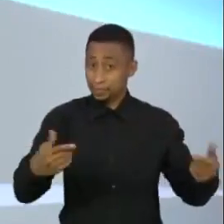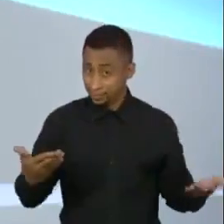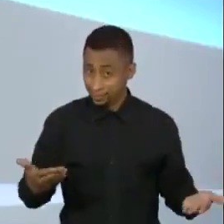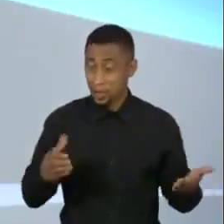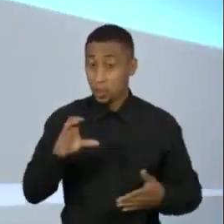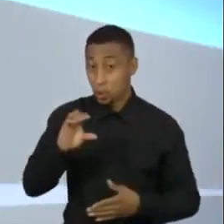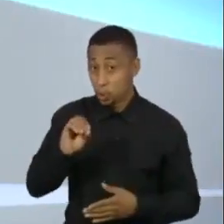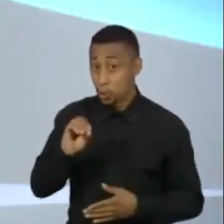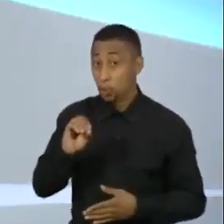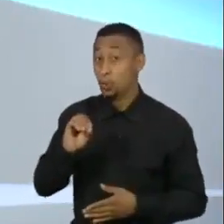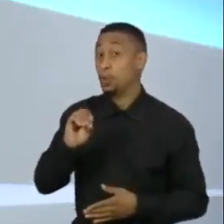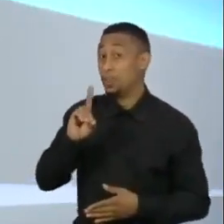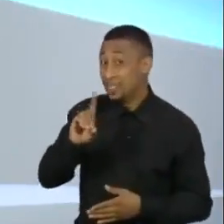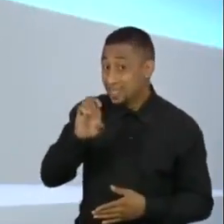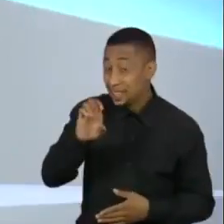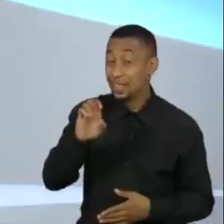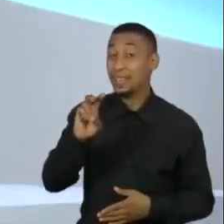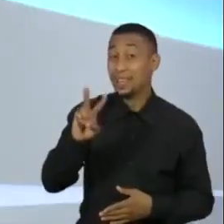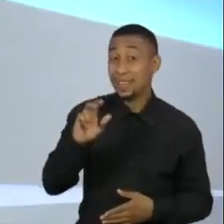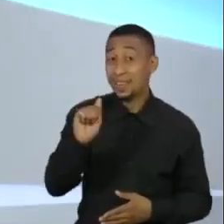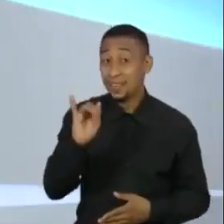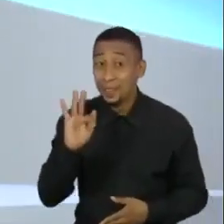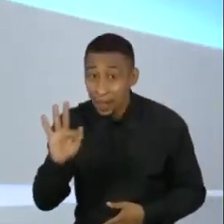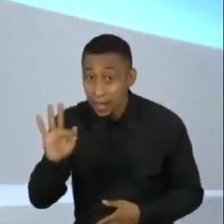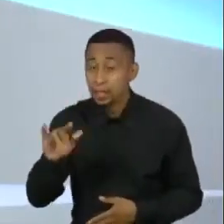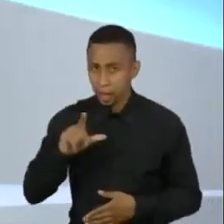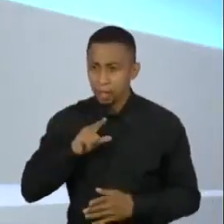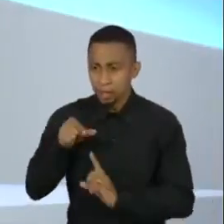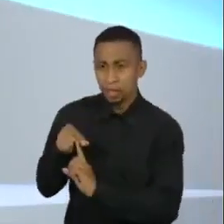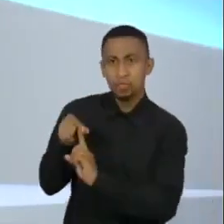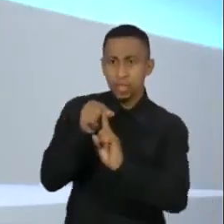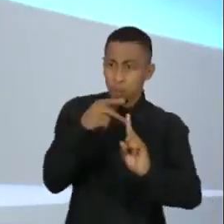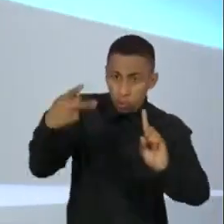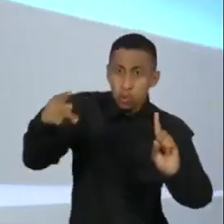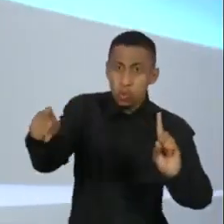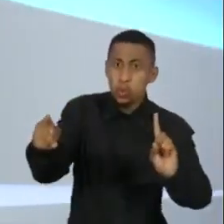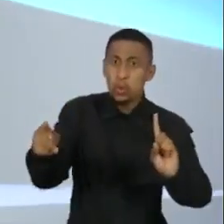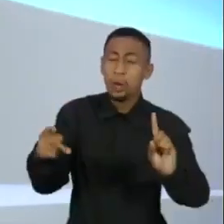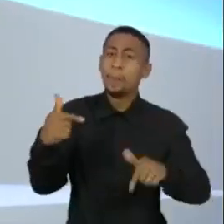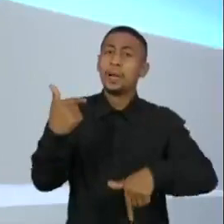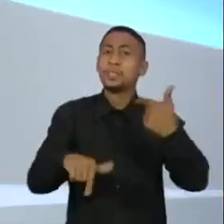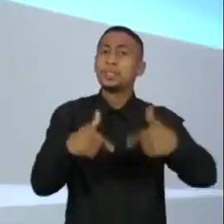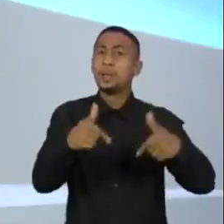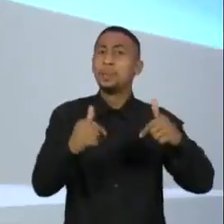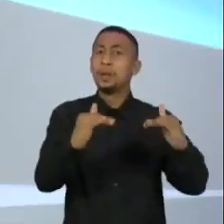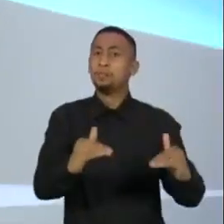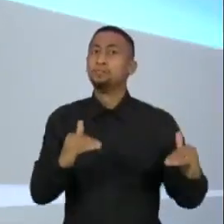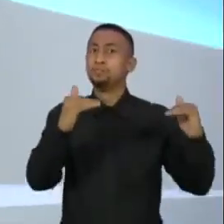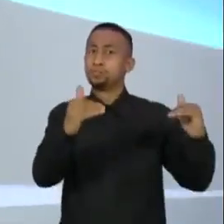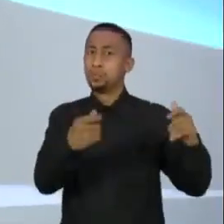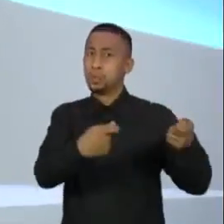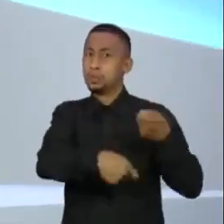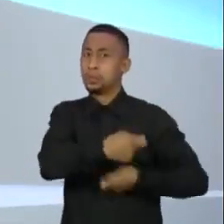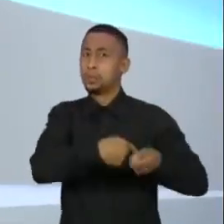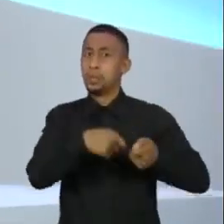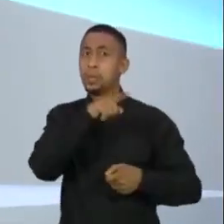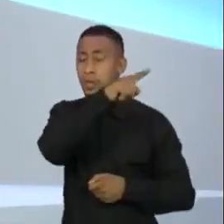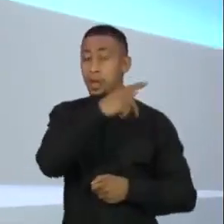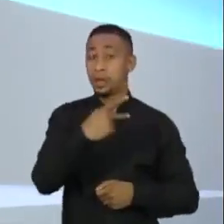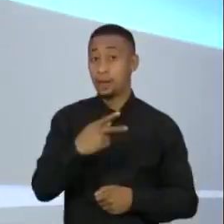indicação, de acordo com a reportagem, que é indicação sua para a terceira superintendência da Codevasf em Petrolina.